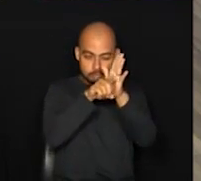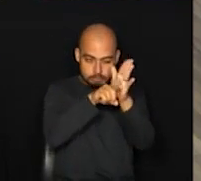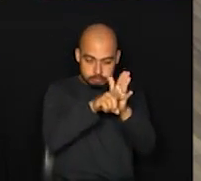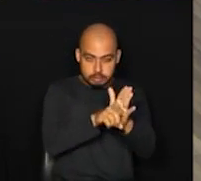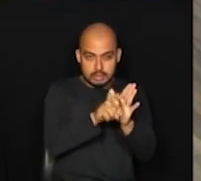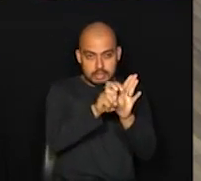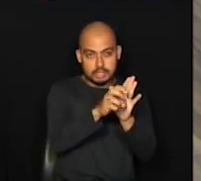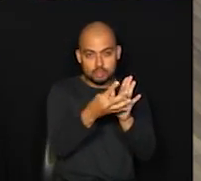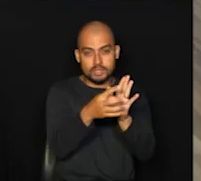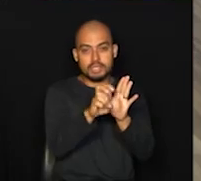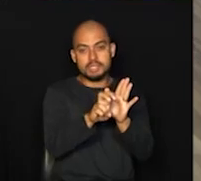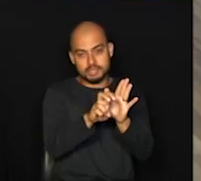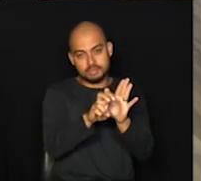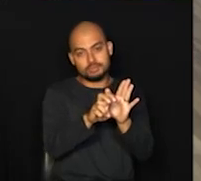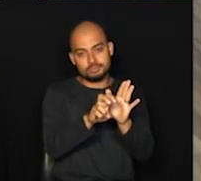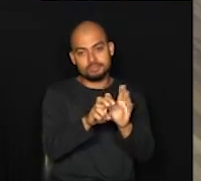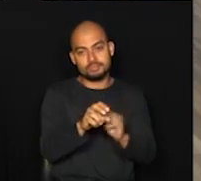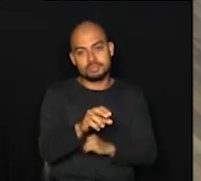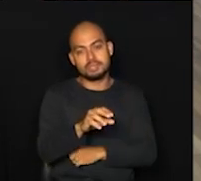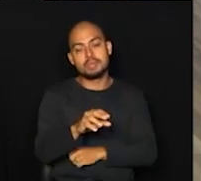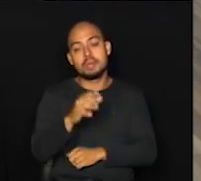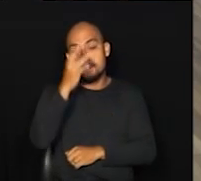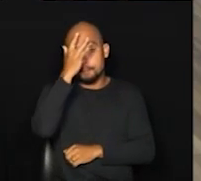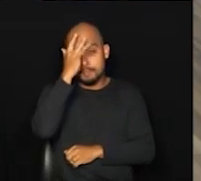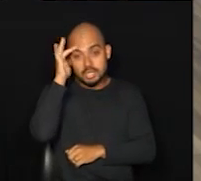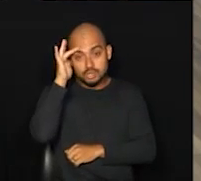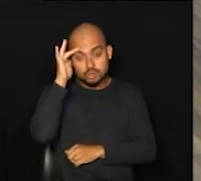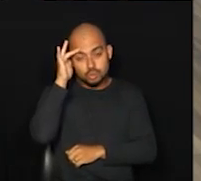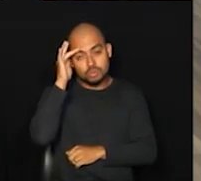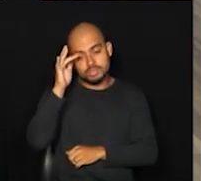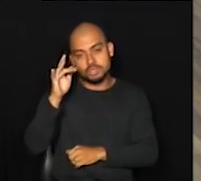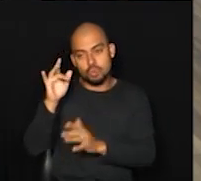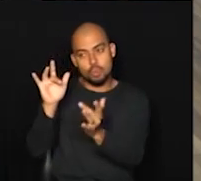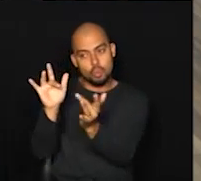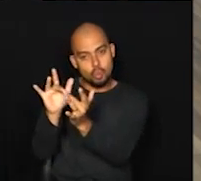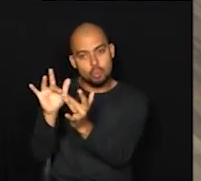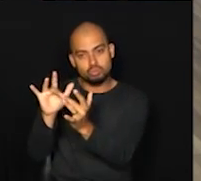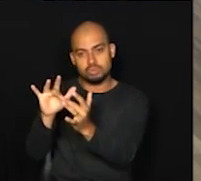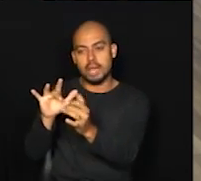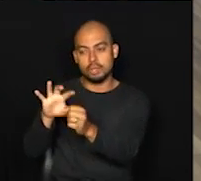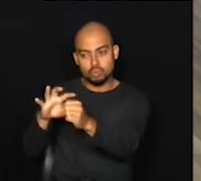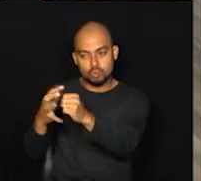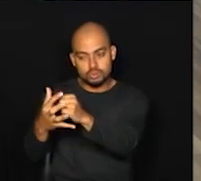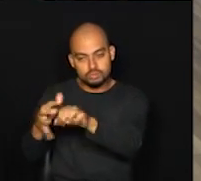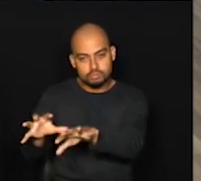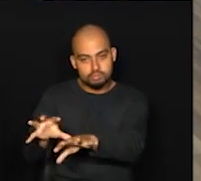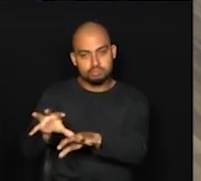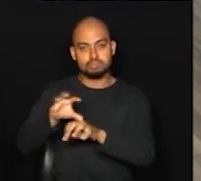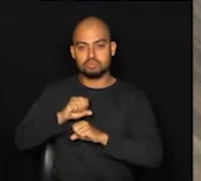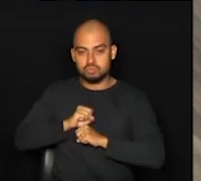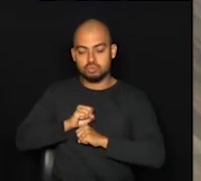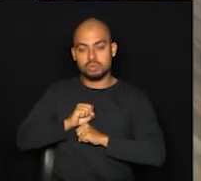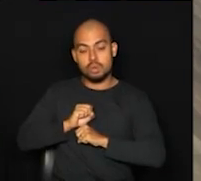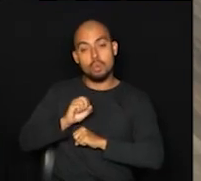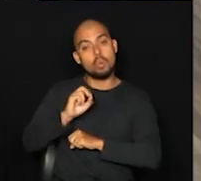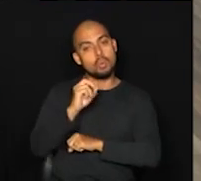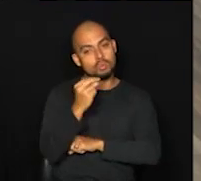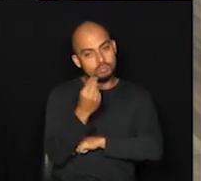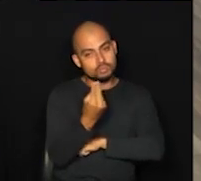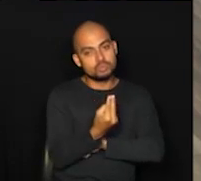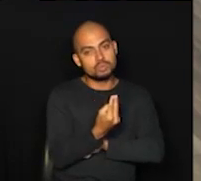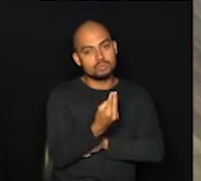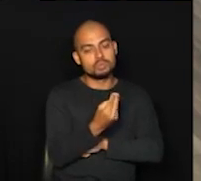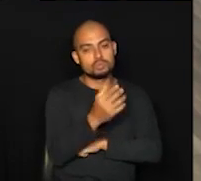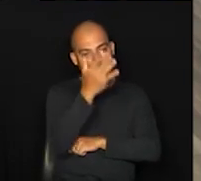10 casos a mais. Então, são pessoas que ou tiveram contato com alguém que foi diagnosticado com a Covid-19, ou